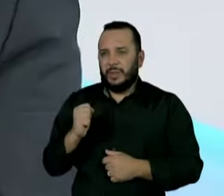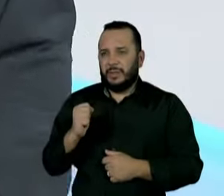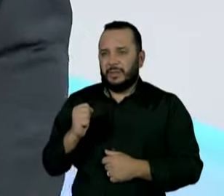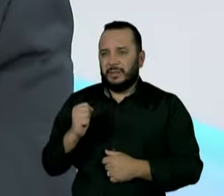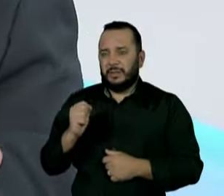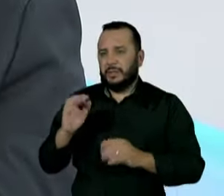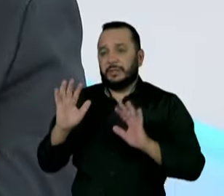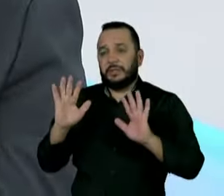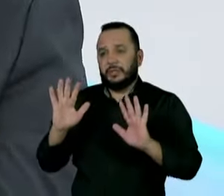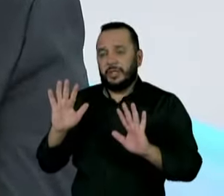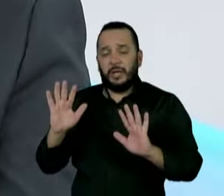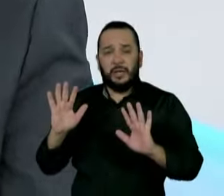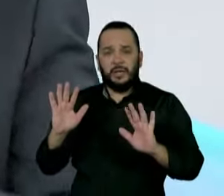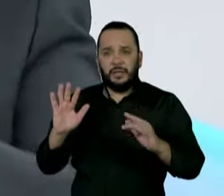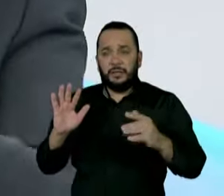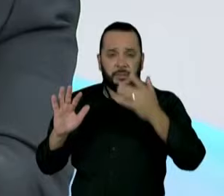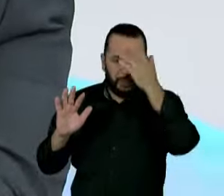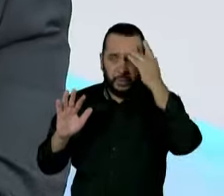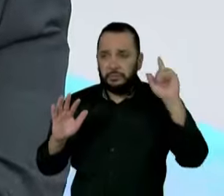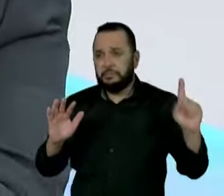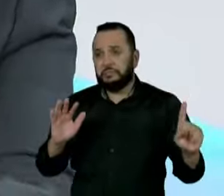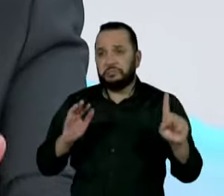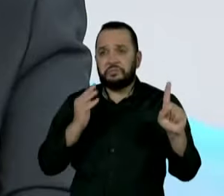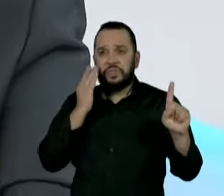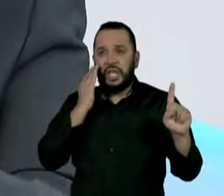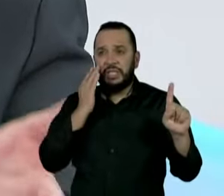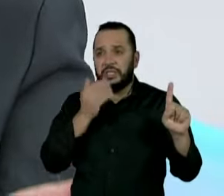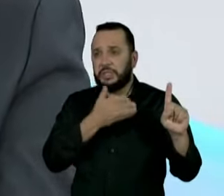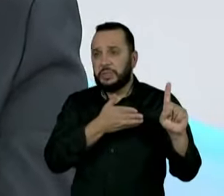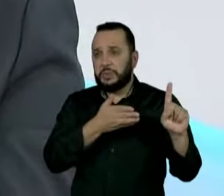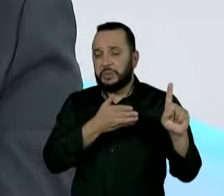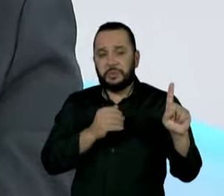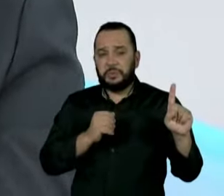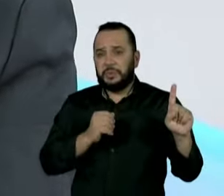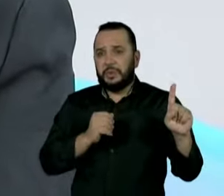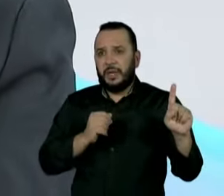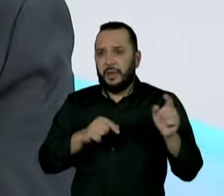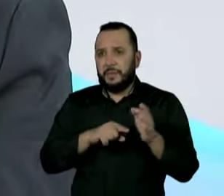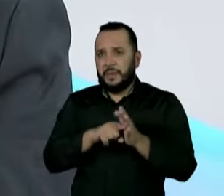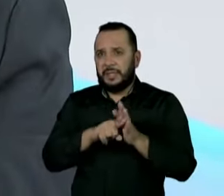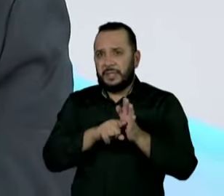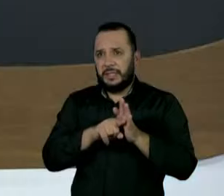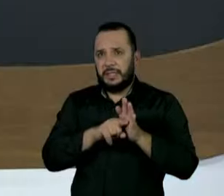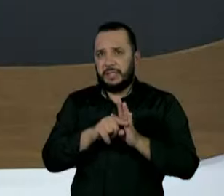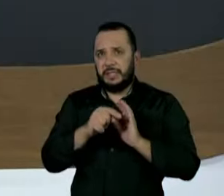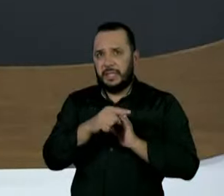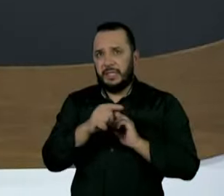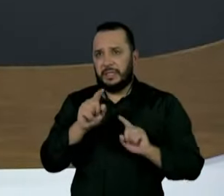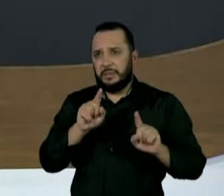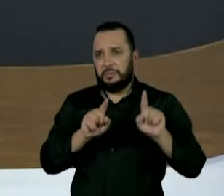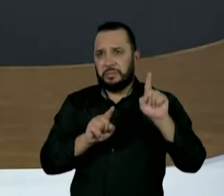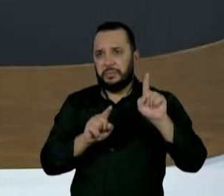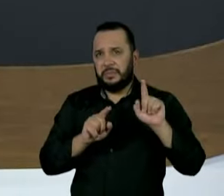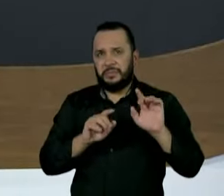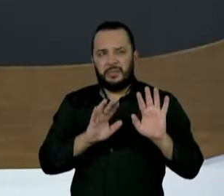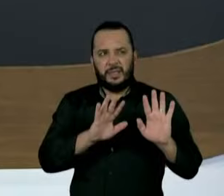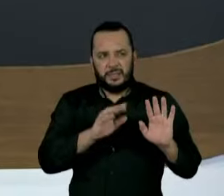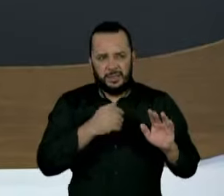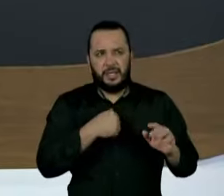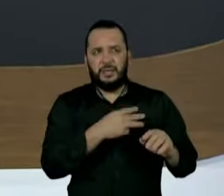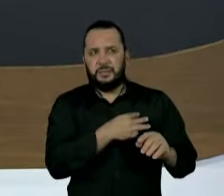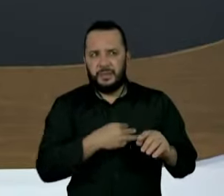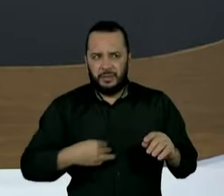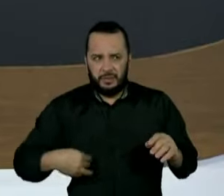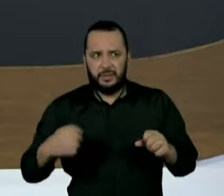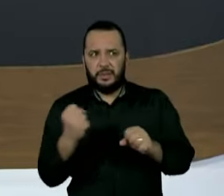sabe quem é, ninguém nunca viu e que passa a ter uma posição importante em pesquisa, não é muito normal. Mais ou menos, foi ministro da Infraestrutura por